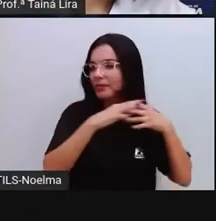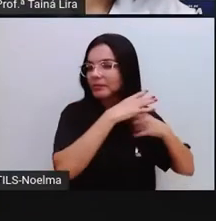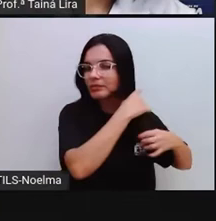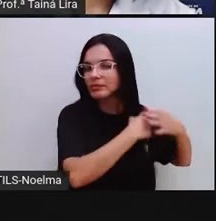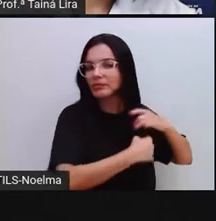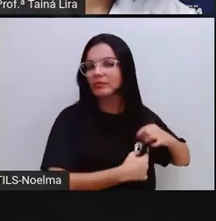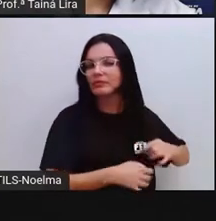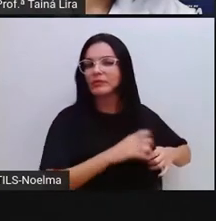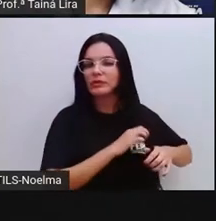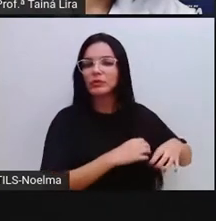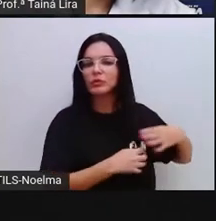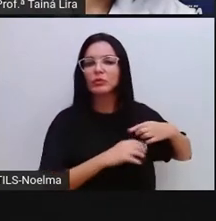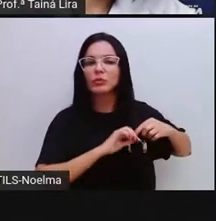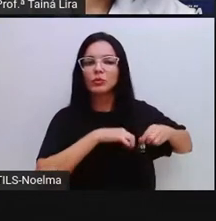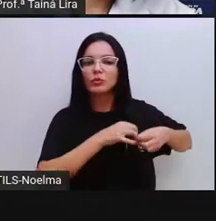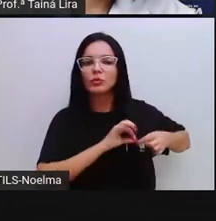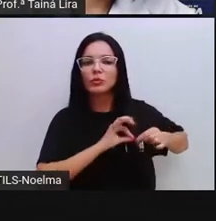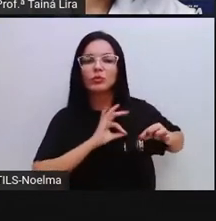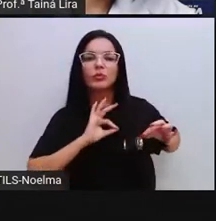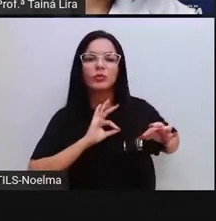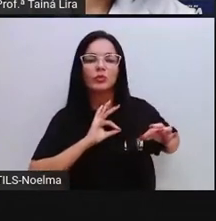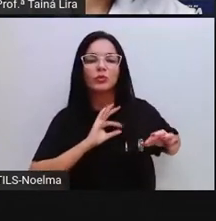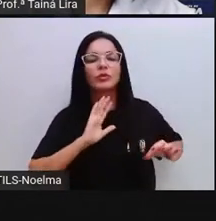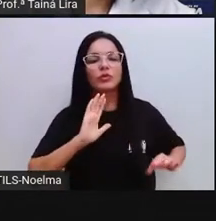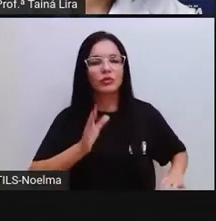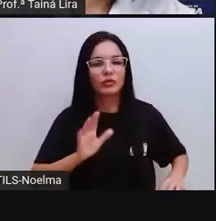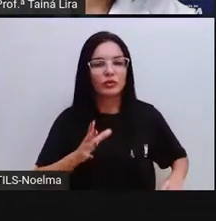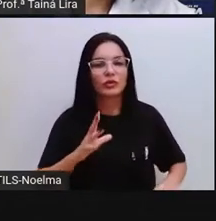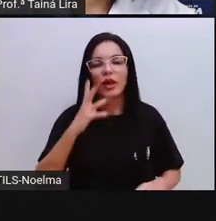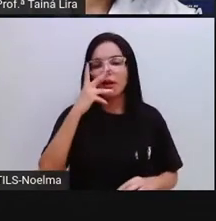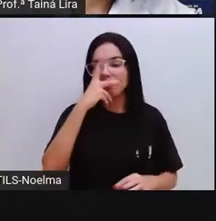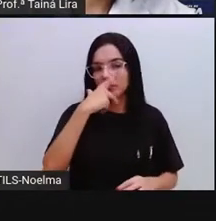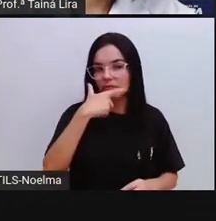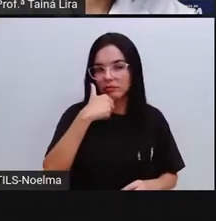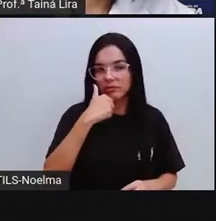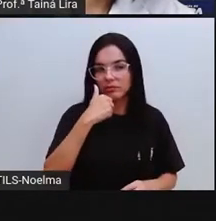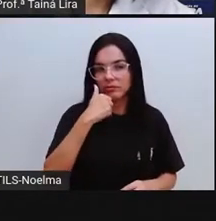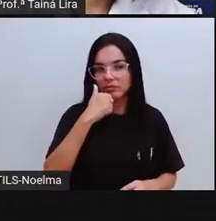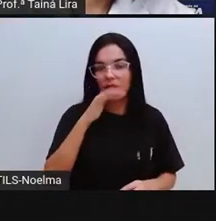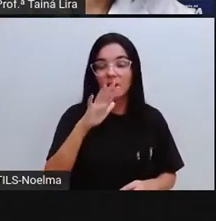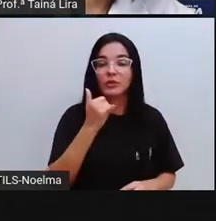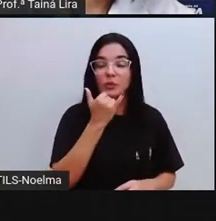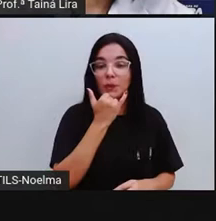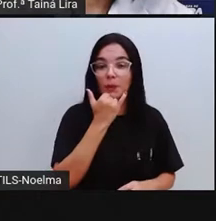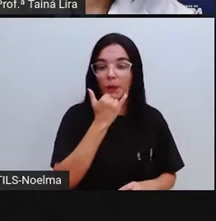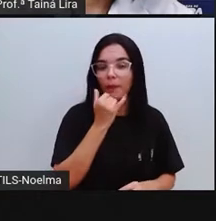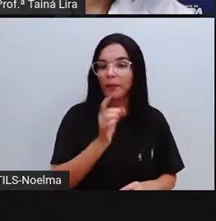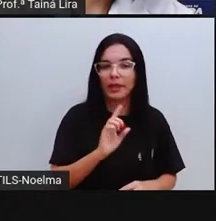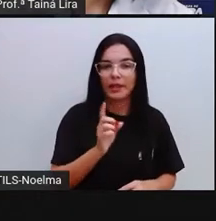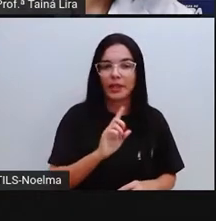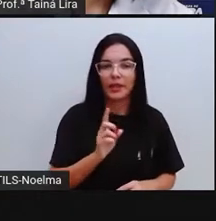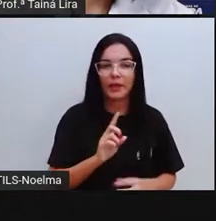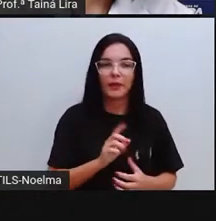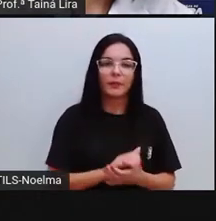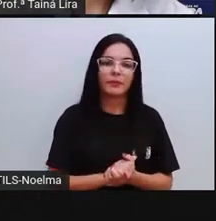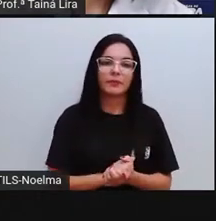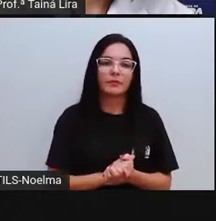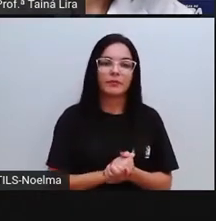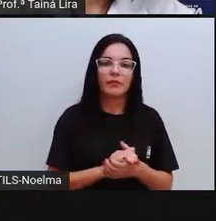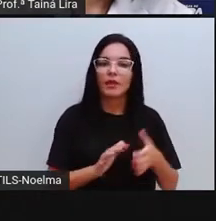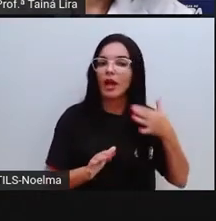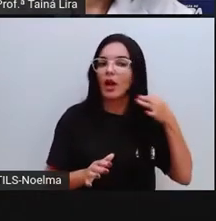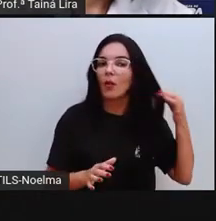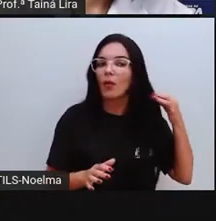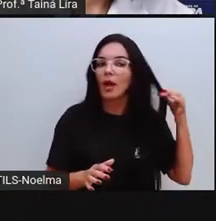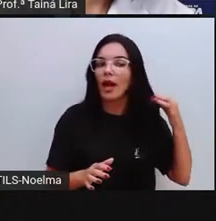nós fizemos aí... Menina bonita do laço de fita? Não, segundo ano. Foi o cabelo